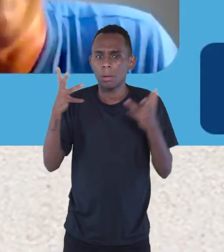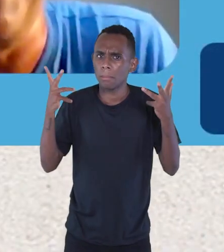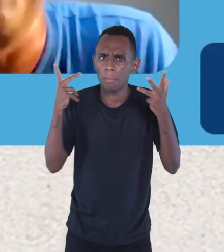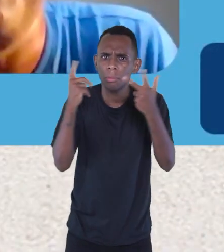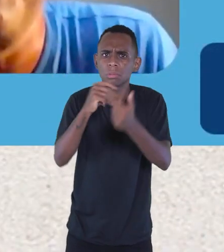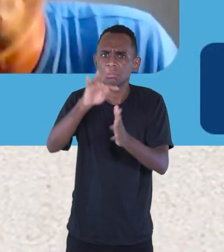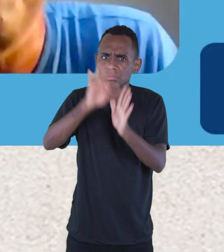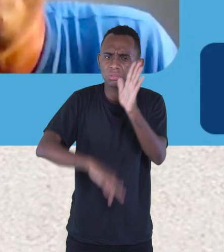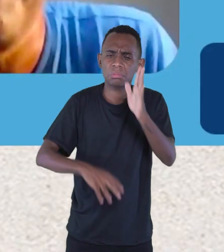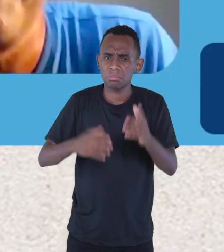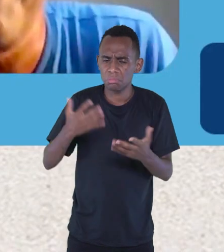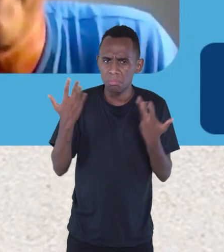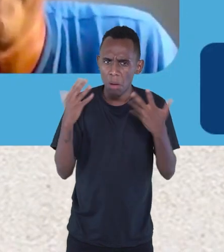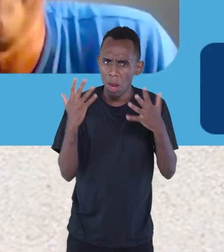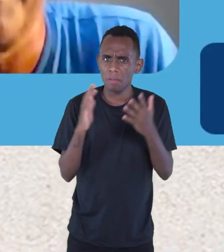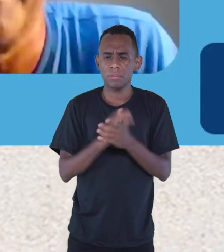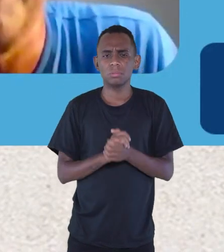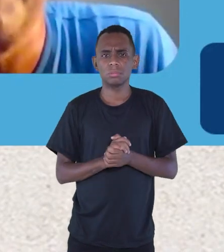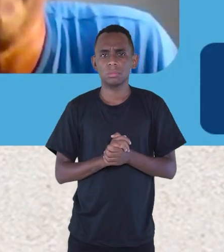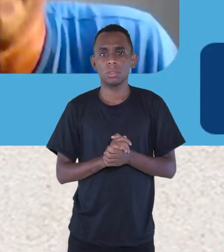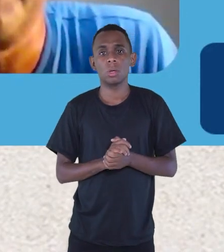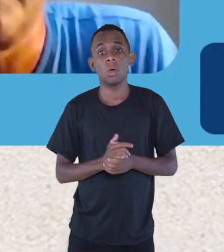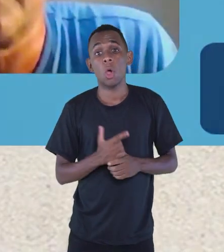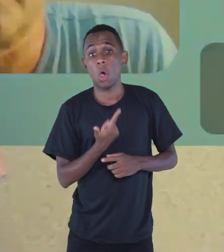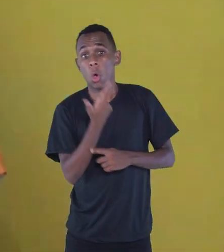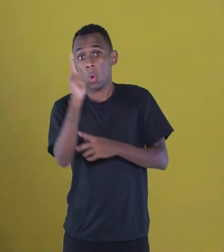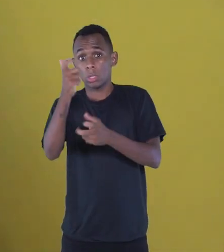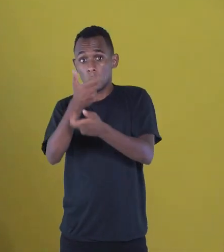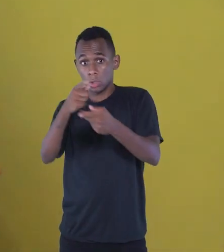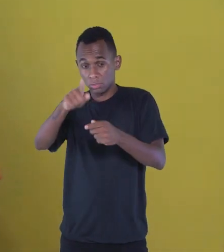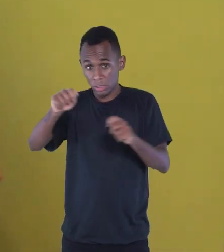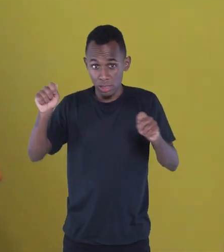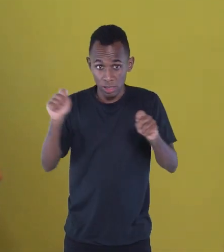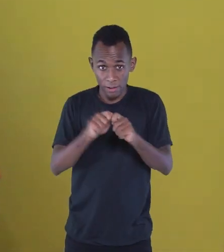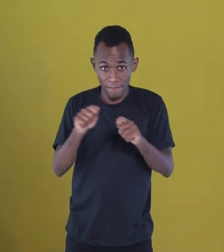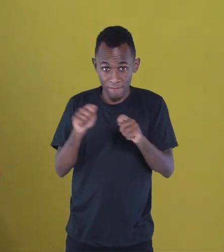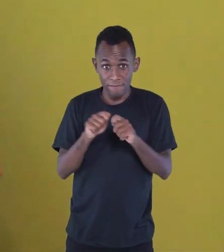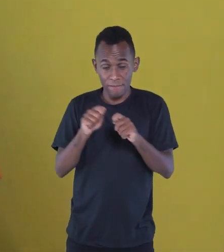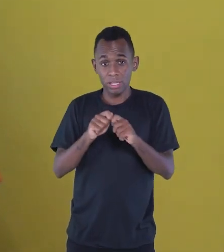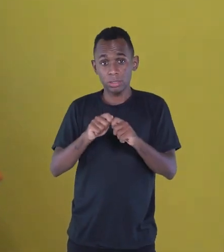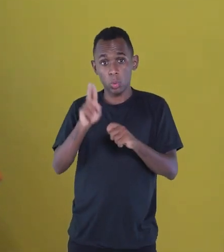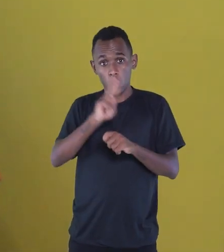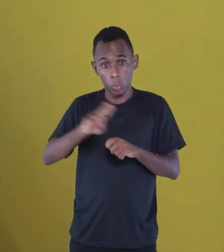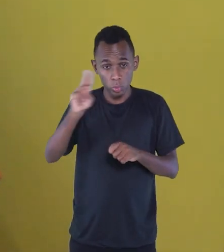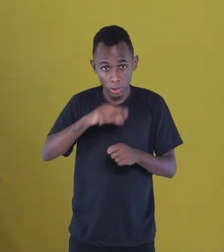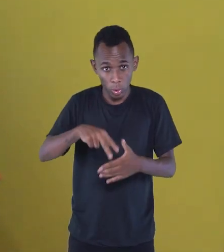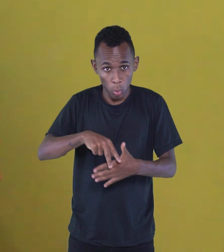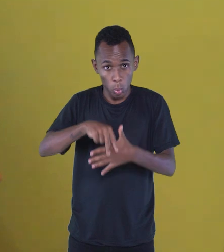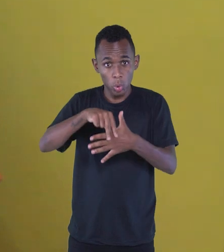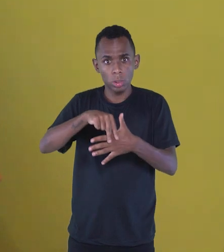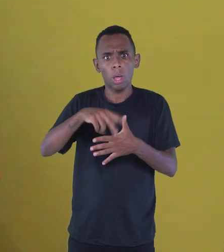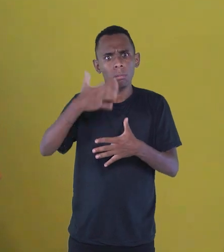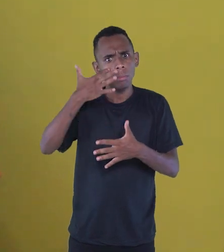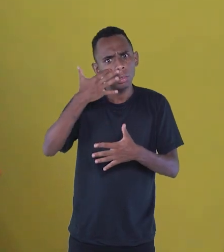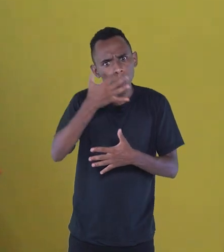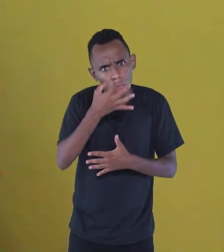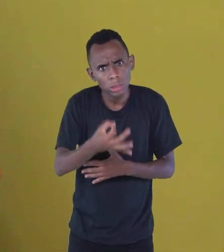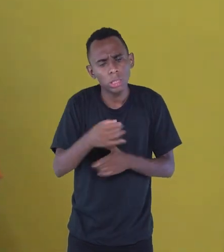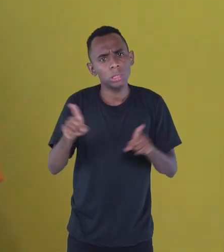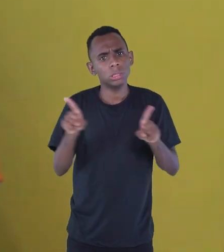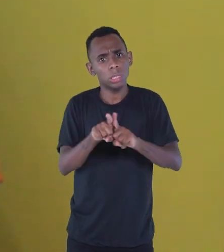Obrigado, obrigado. E outra coisa que você faz também com o cordel, que eu achei bastante interessante,